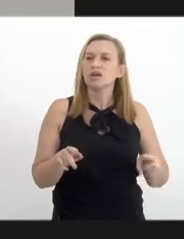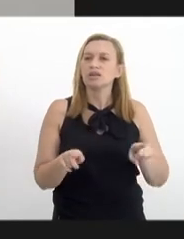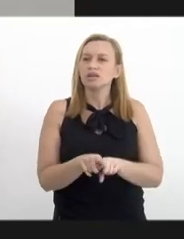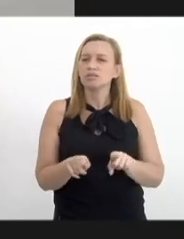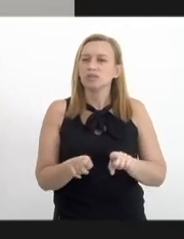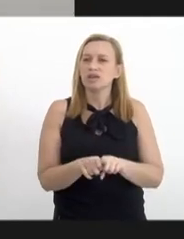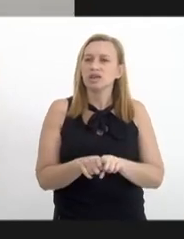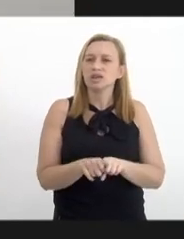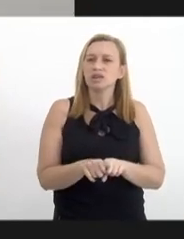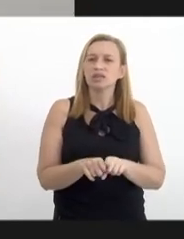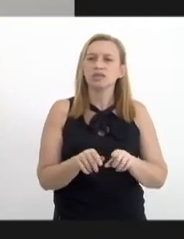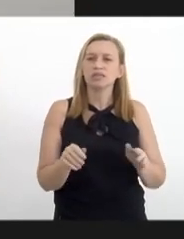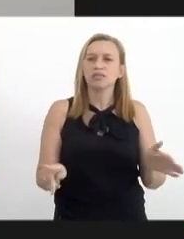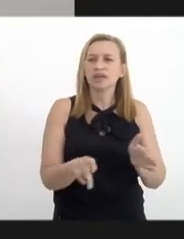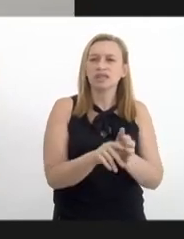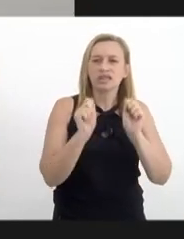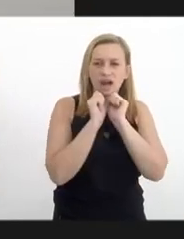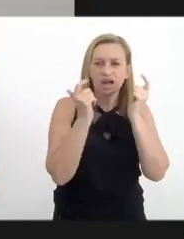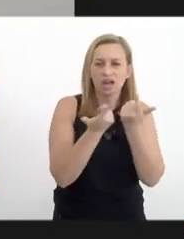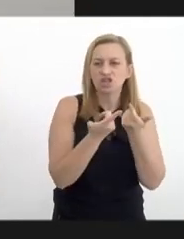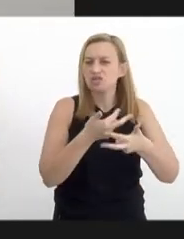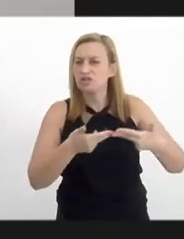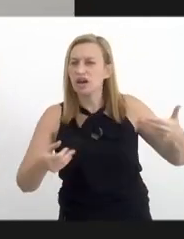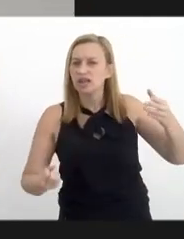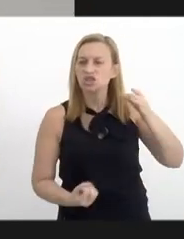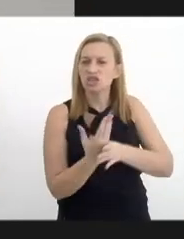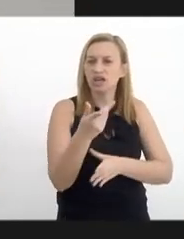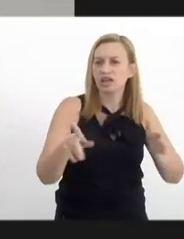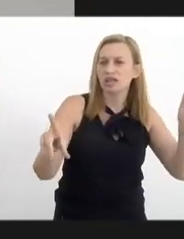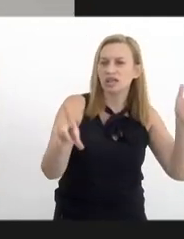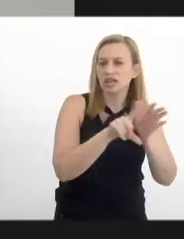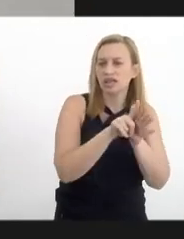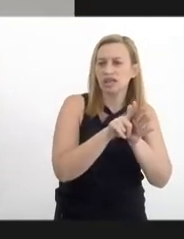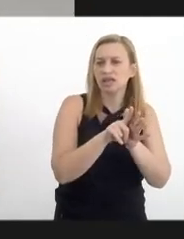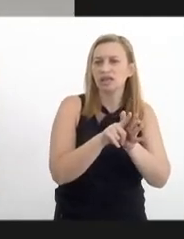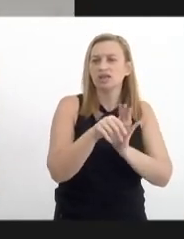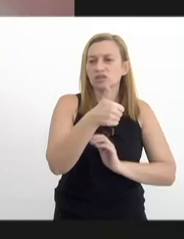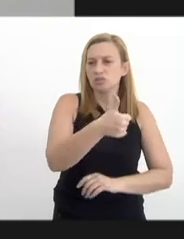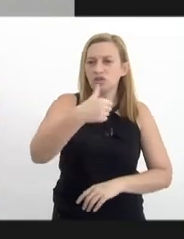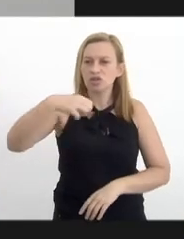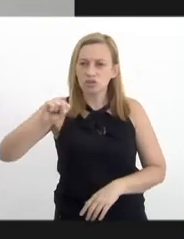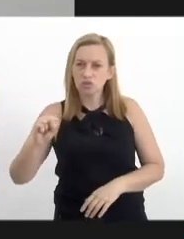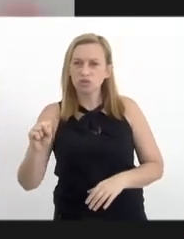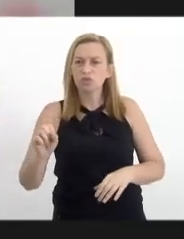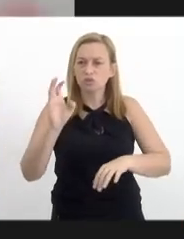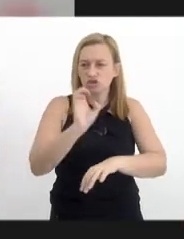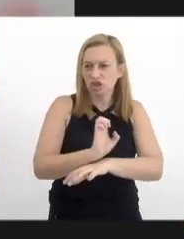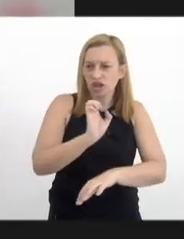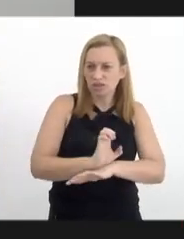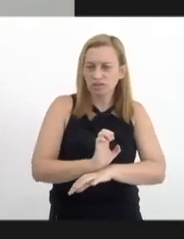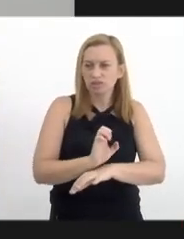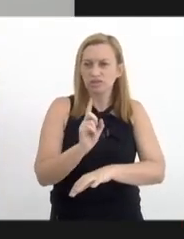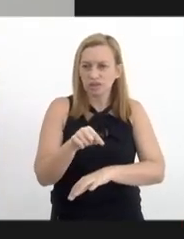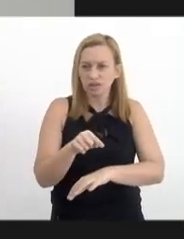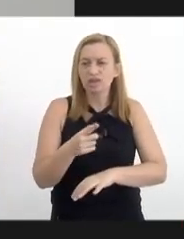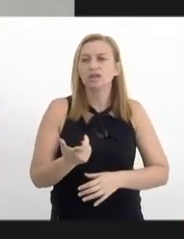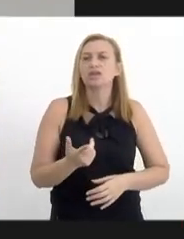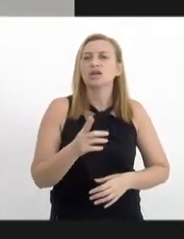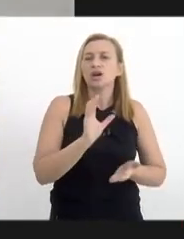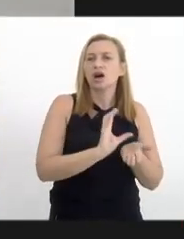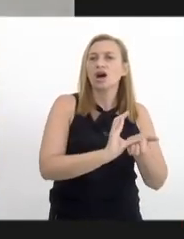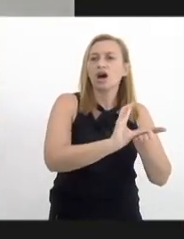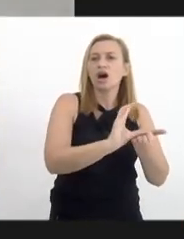que tem muito a ver com o ALERJ, foram duas leis que foram criadas em 2018, uma que obriga o Estado a fazer parte do cofinanciamento e outra que diz que é o fundo